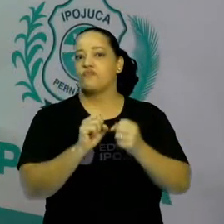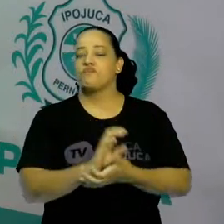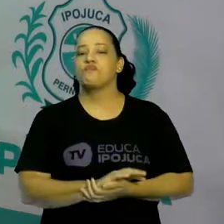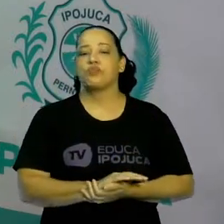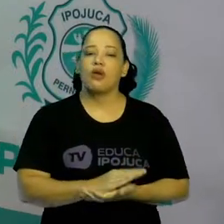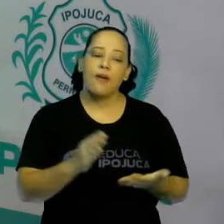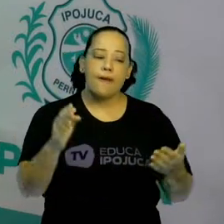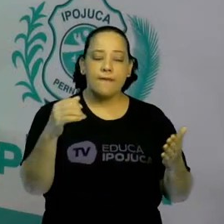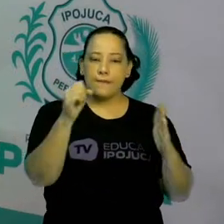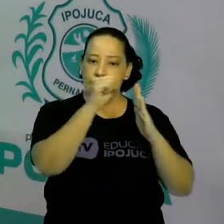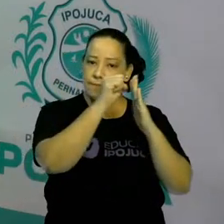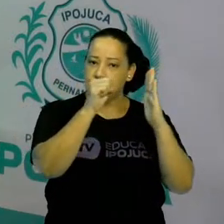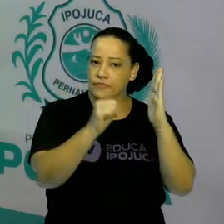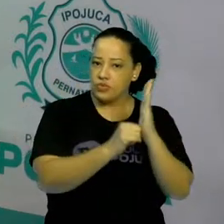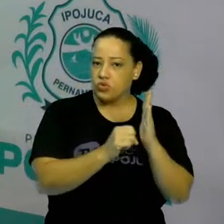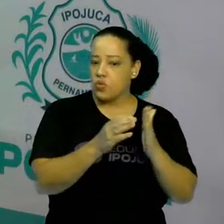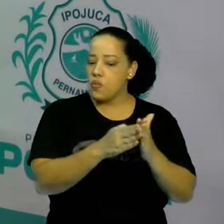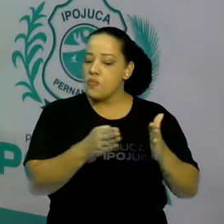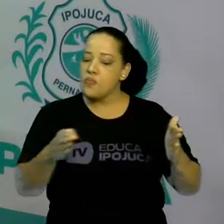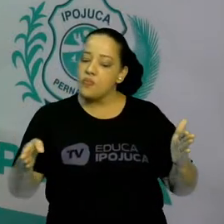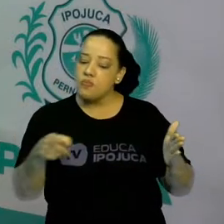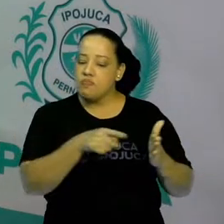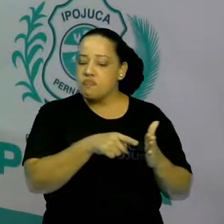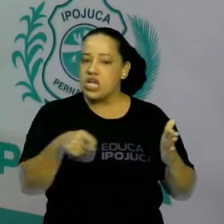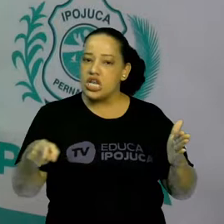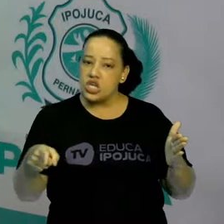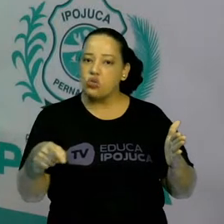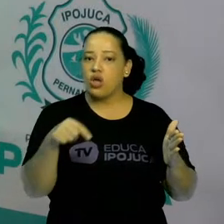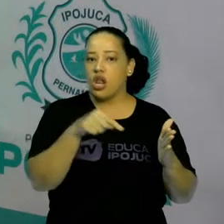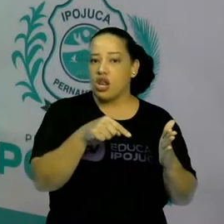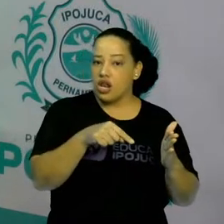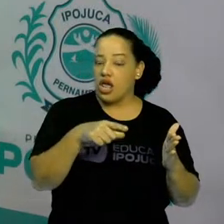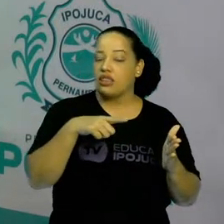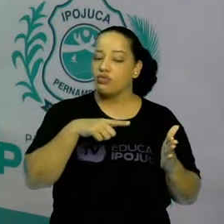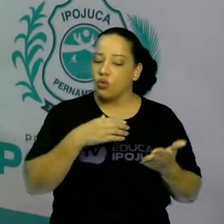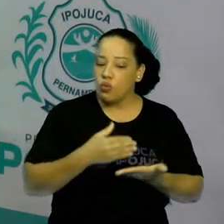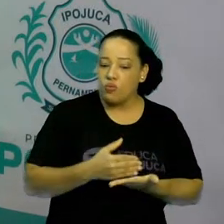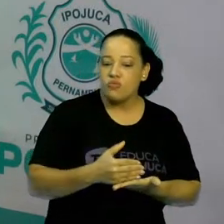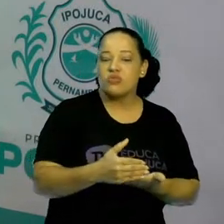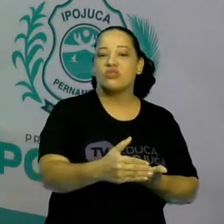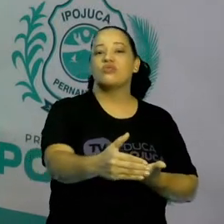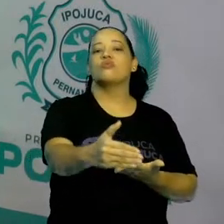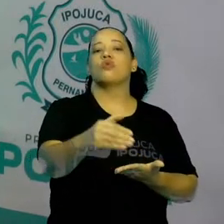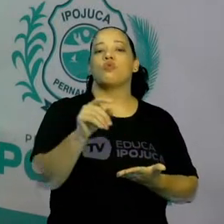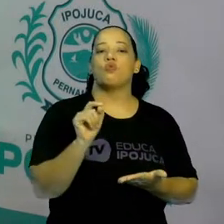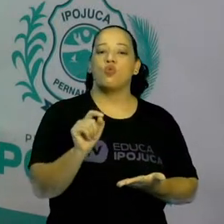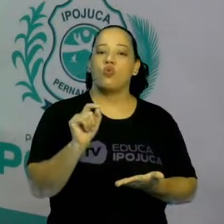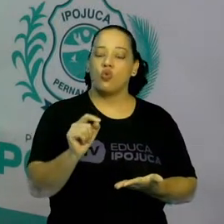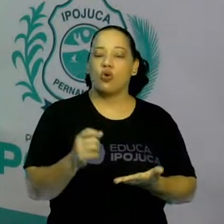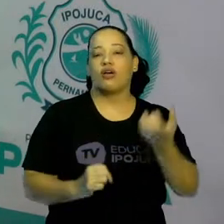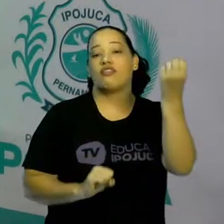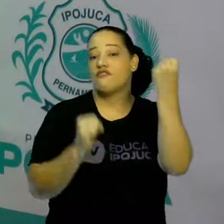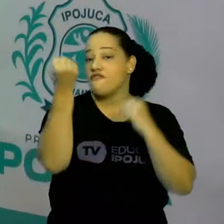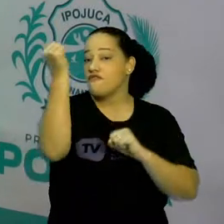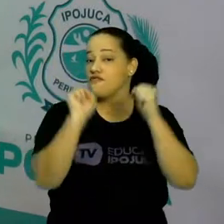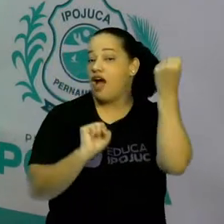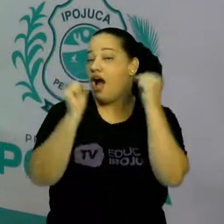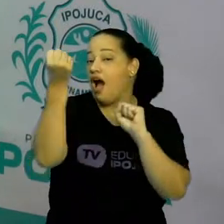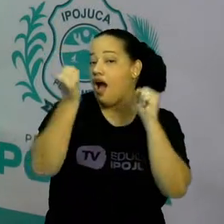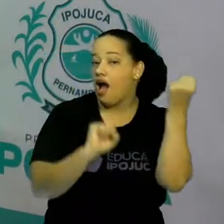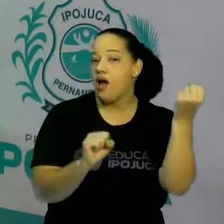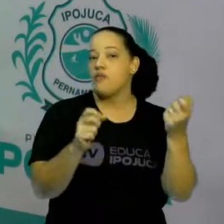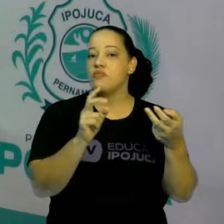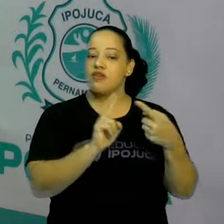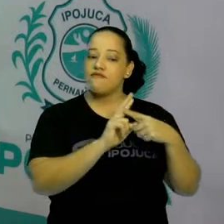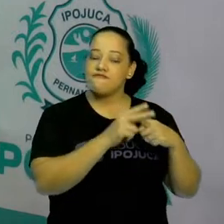em volta do século XVIII, foi ela que deu início ao que temos hoje. Essas fábricas que produzem carros,